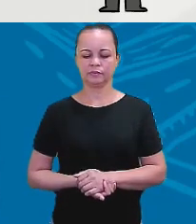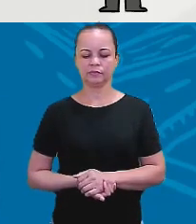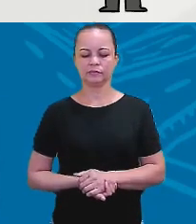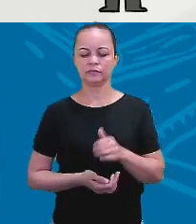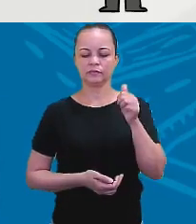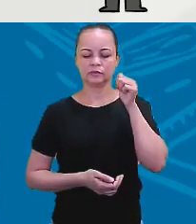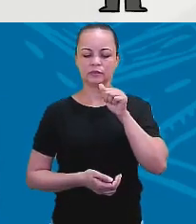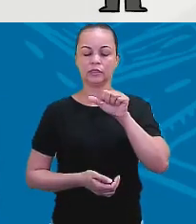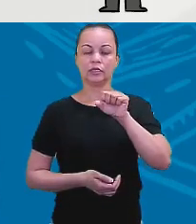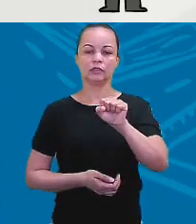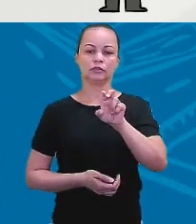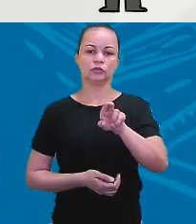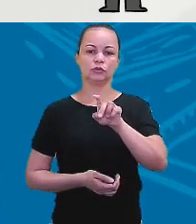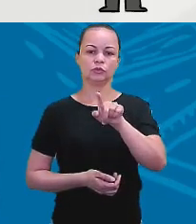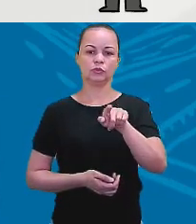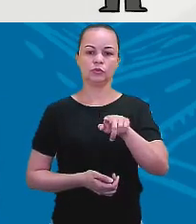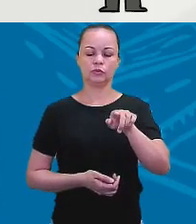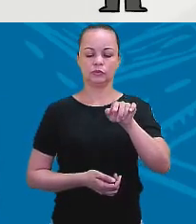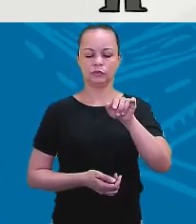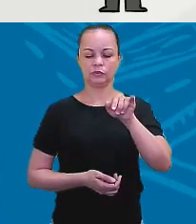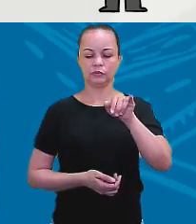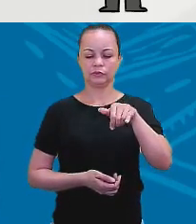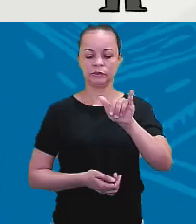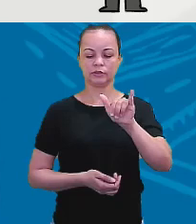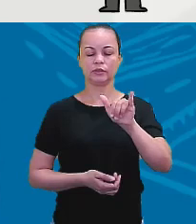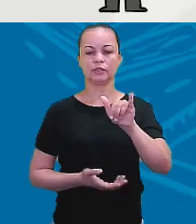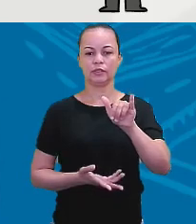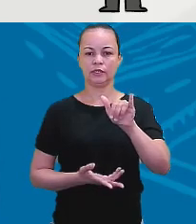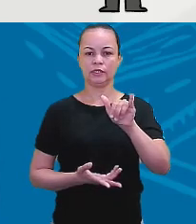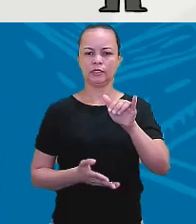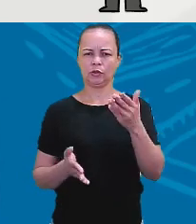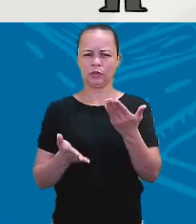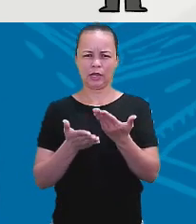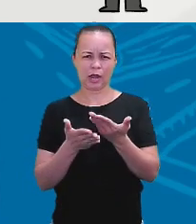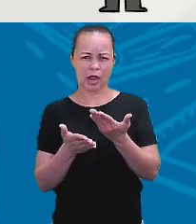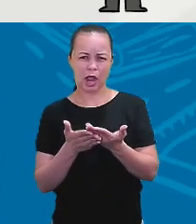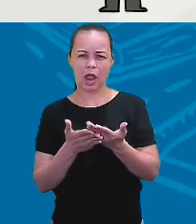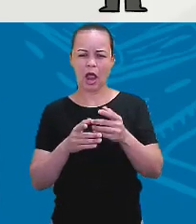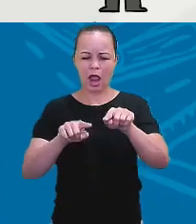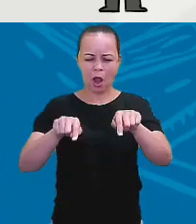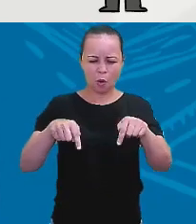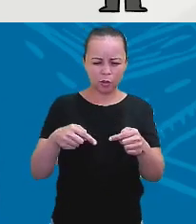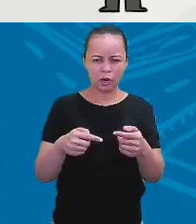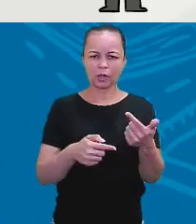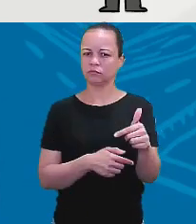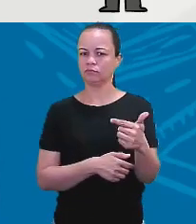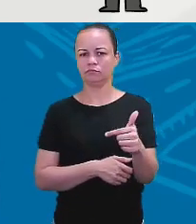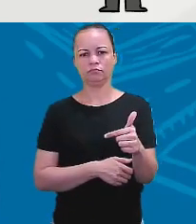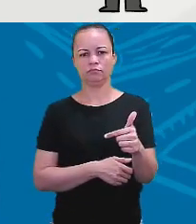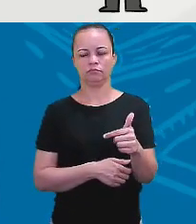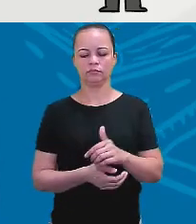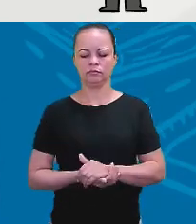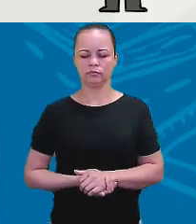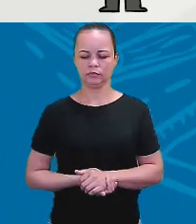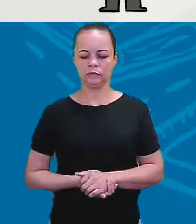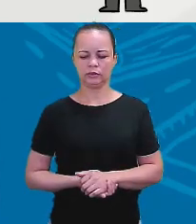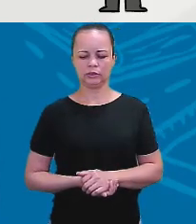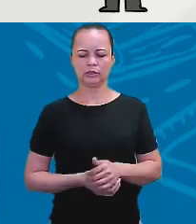is not in the classroom. Suzy não está na sala de aula. E Suzy? Suzy está,